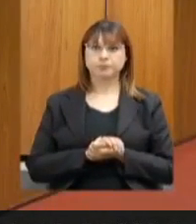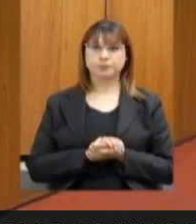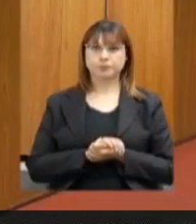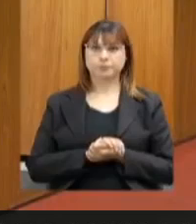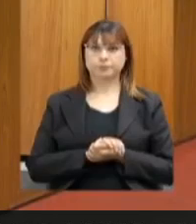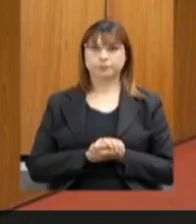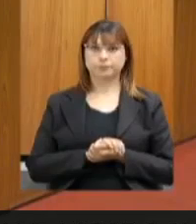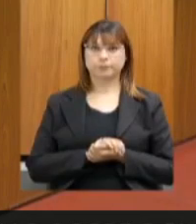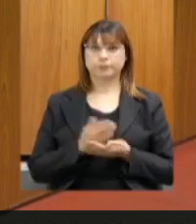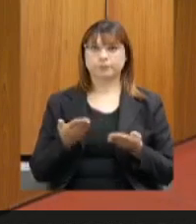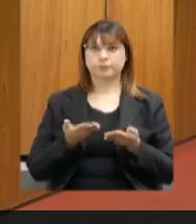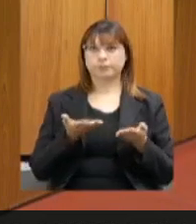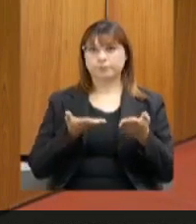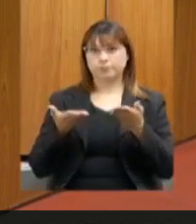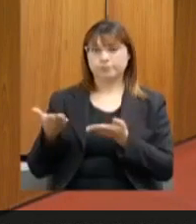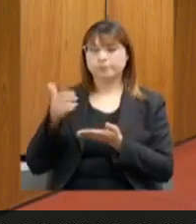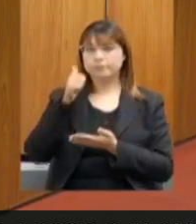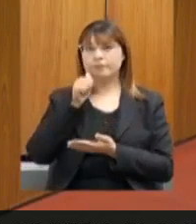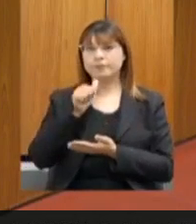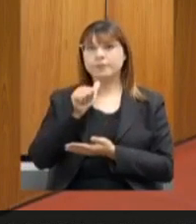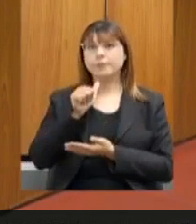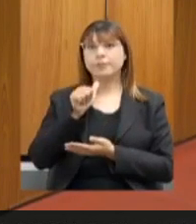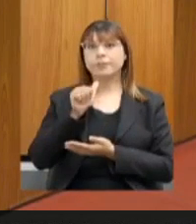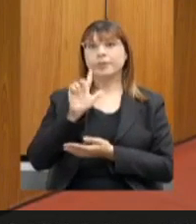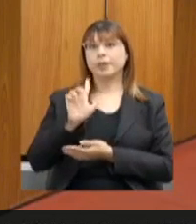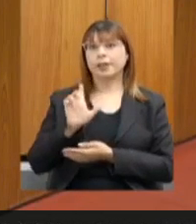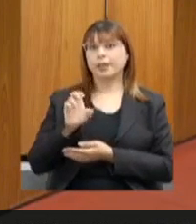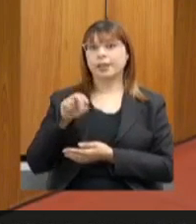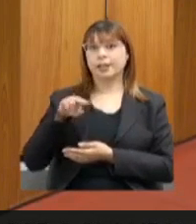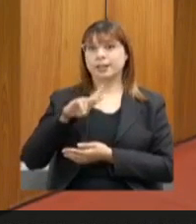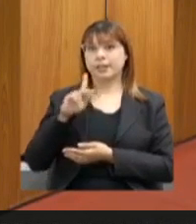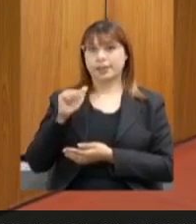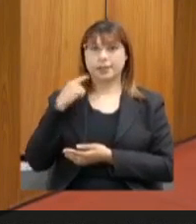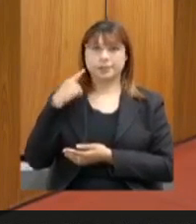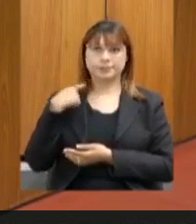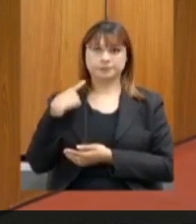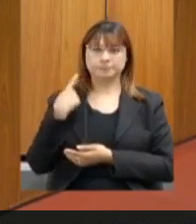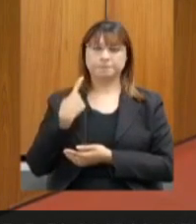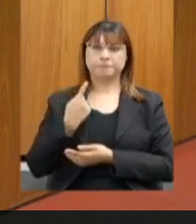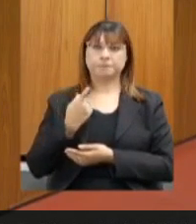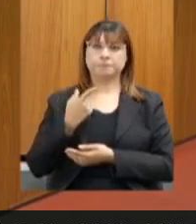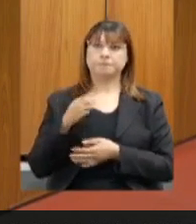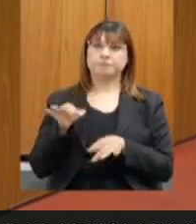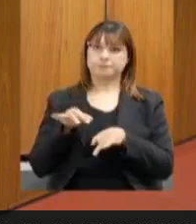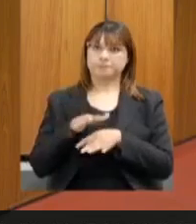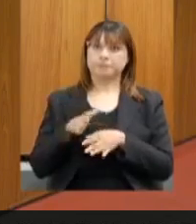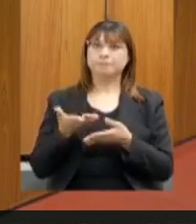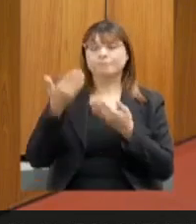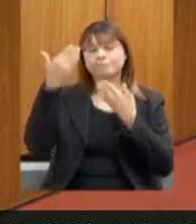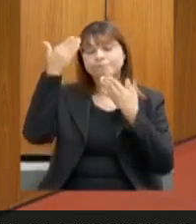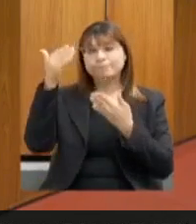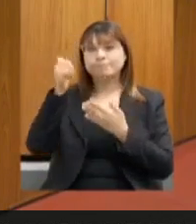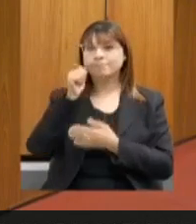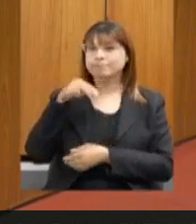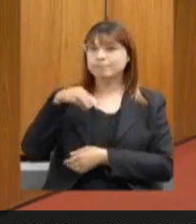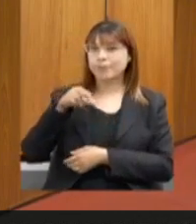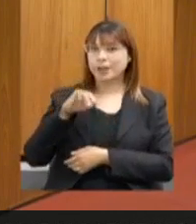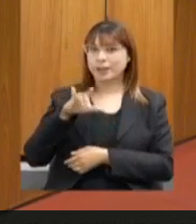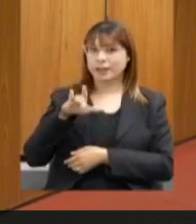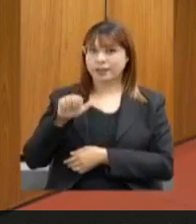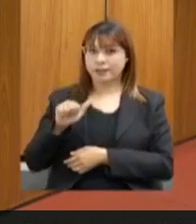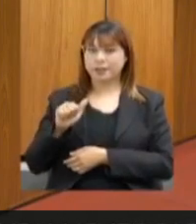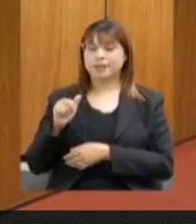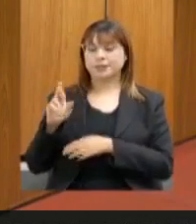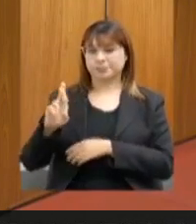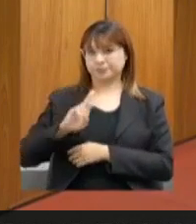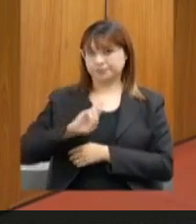Com a palavra, deputada Leninha para fazer suas considerações. Eu queria agradecer a Marília pelas respostas.